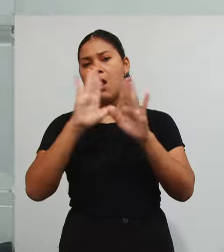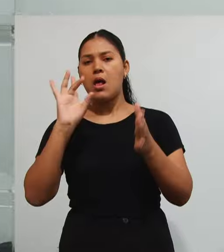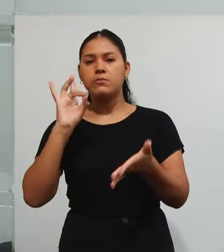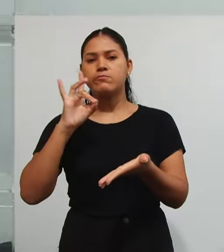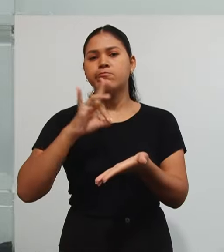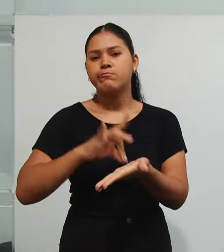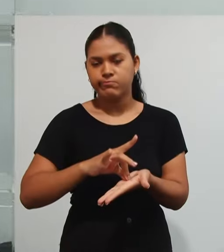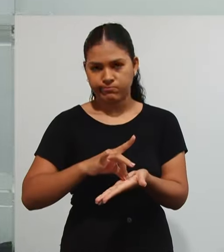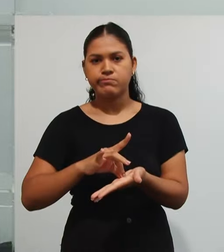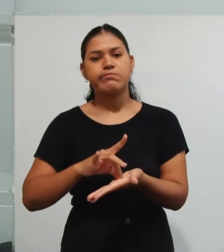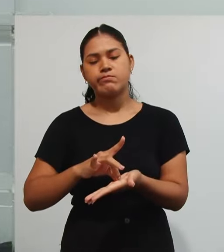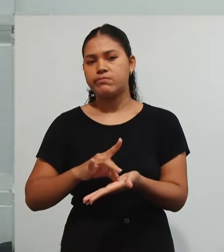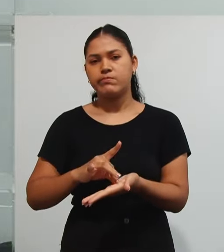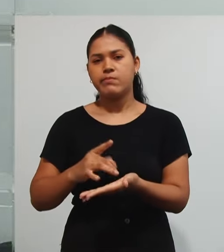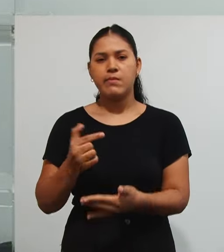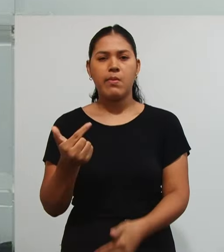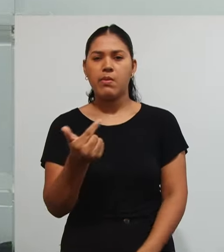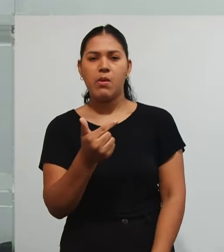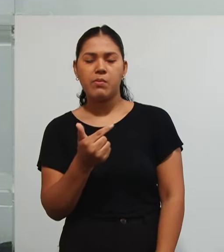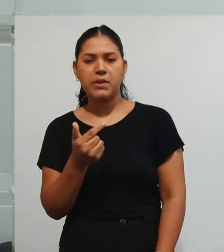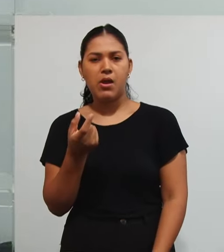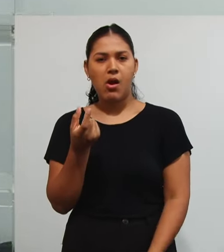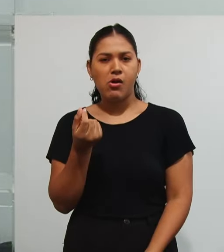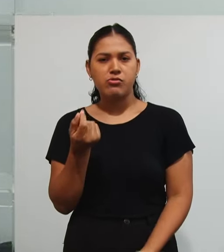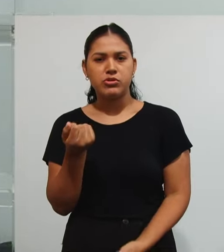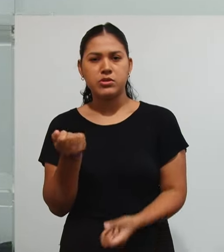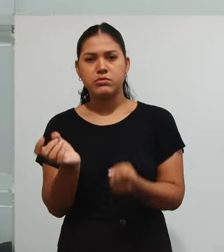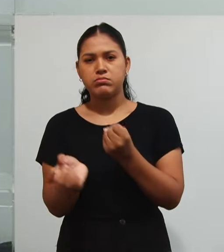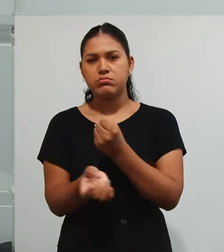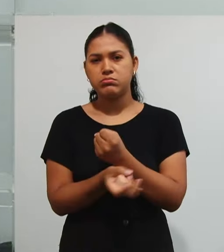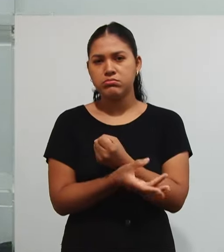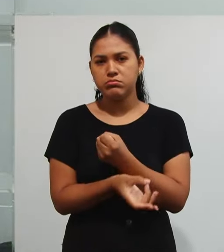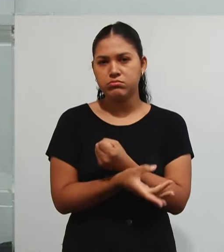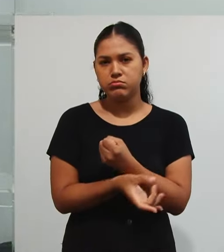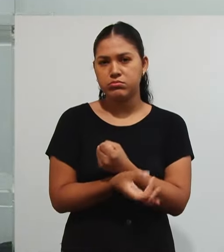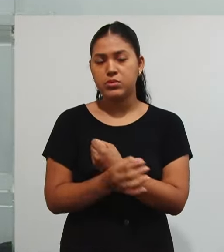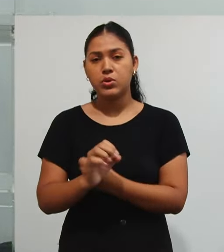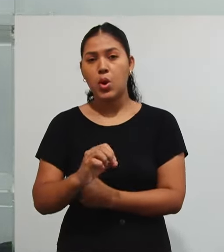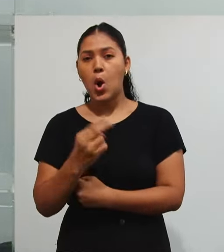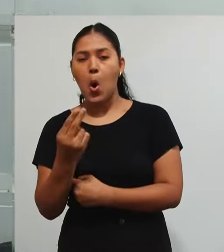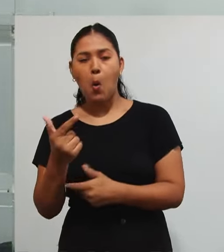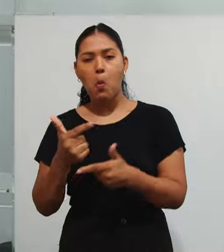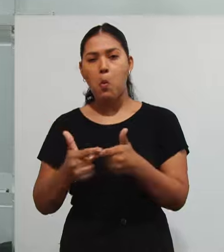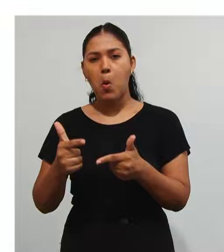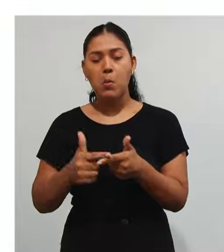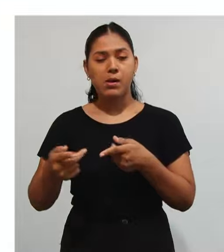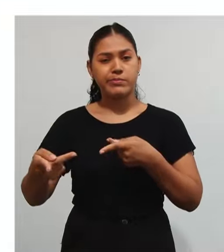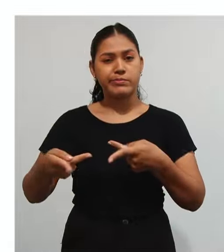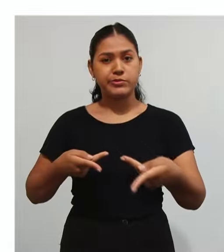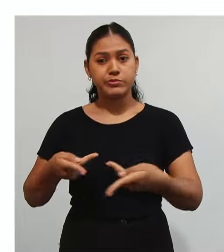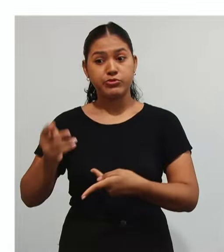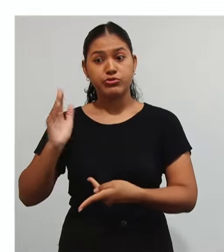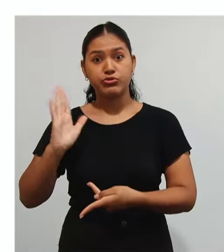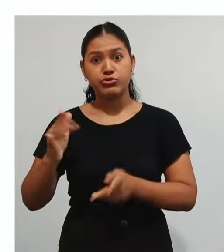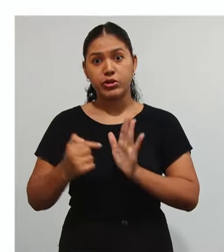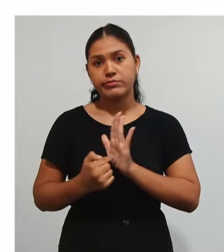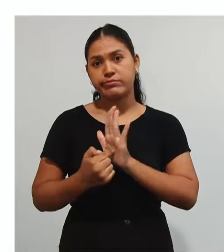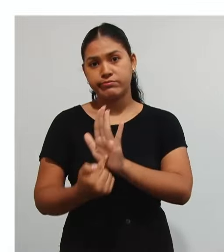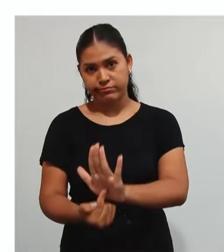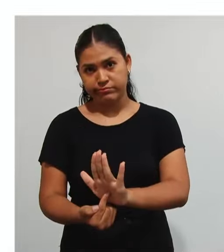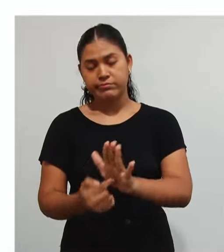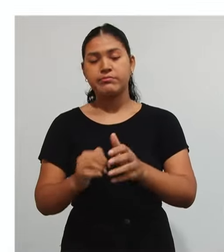Não tenhamos Nenhum desvio Do planejamento Ali Instituído Posto isso